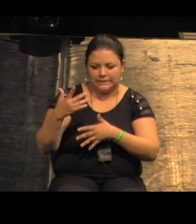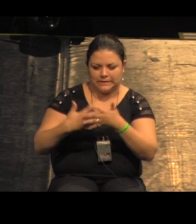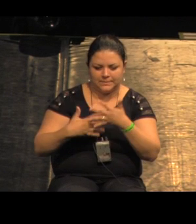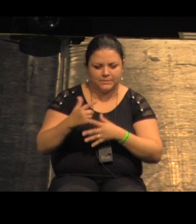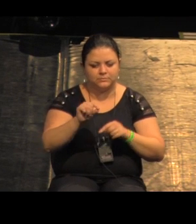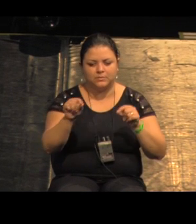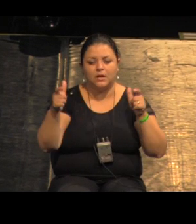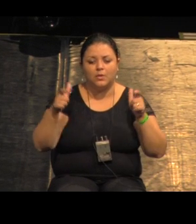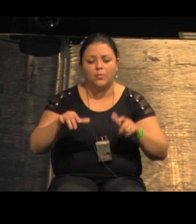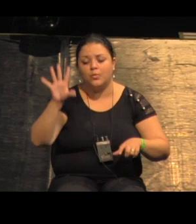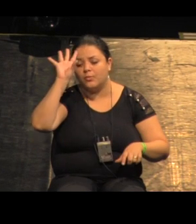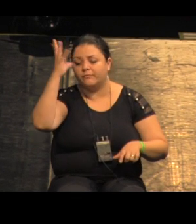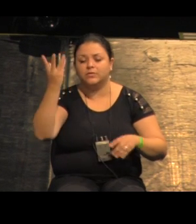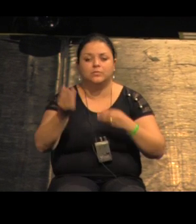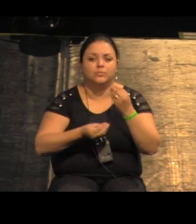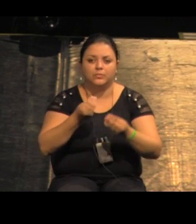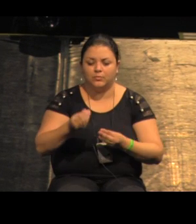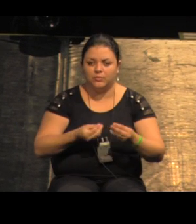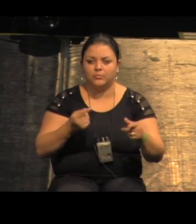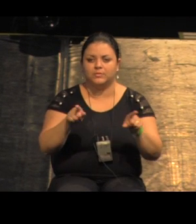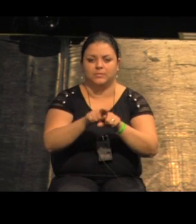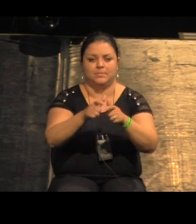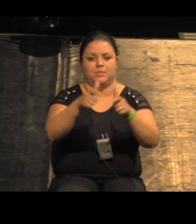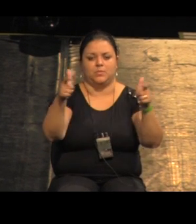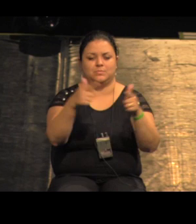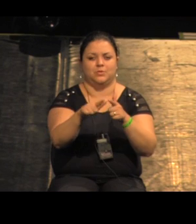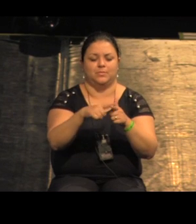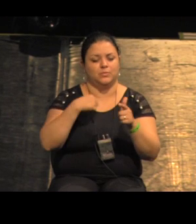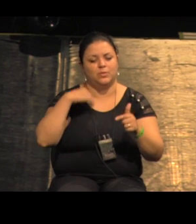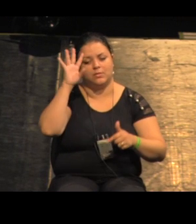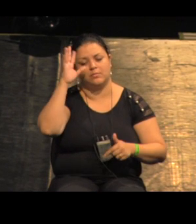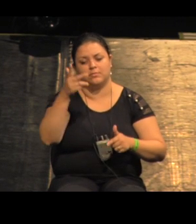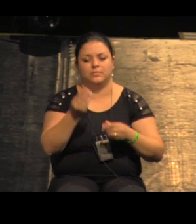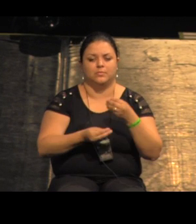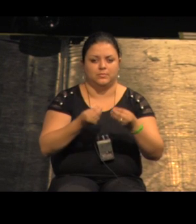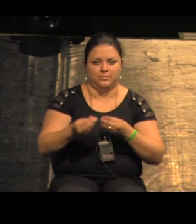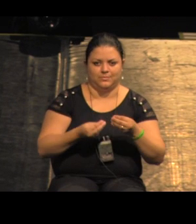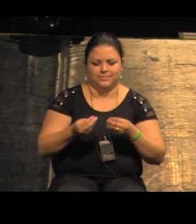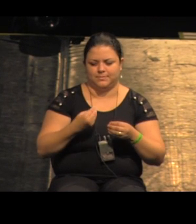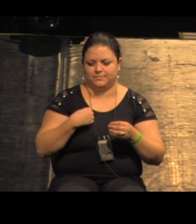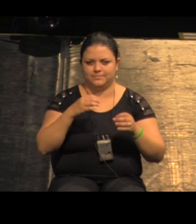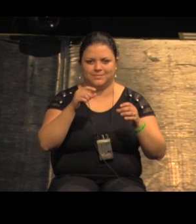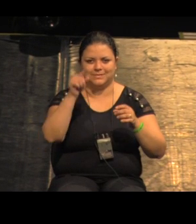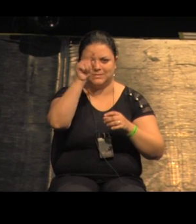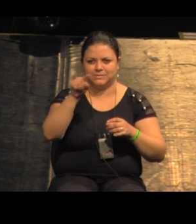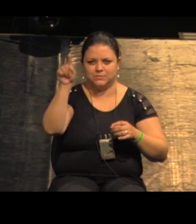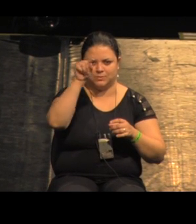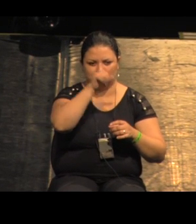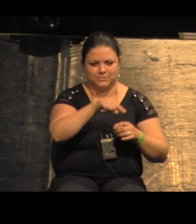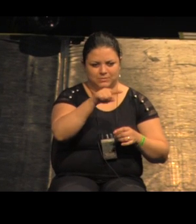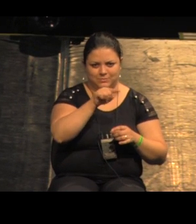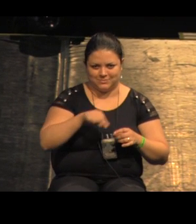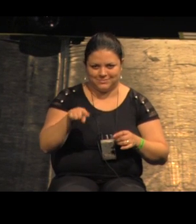como resolver a maioria dos problemas intervindo o mínimo então a sobreposição desses círculos indica os lugares mais